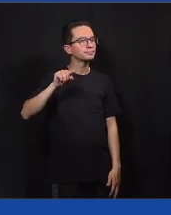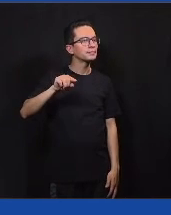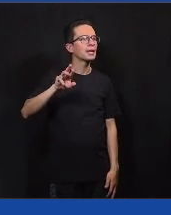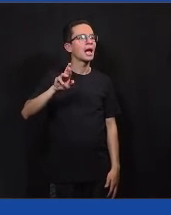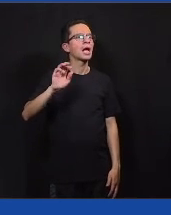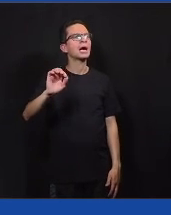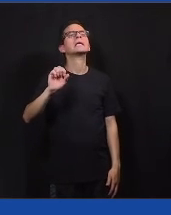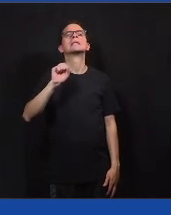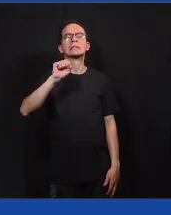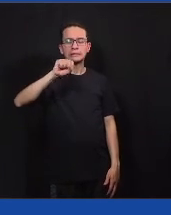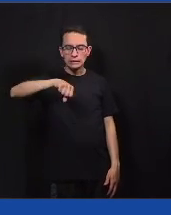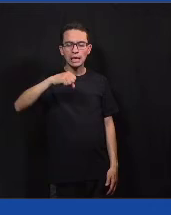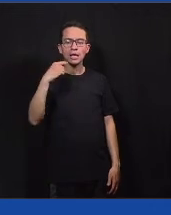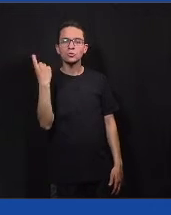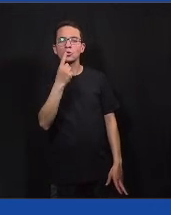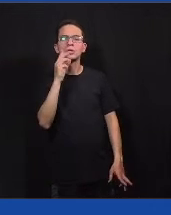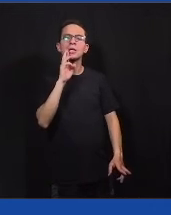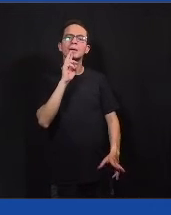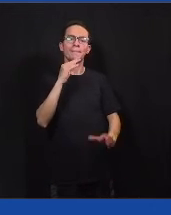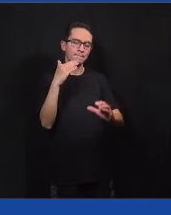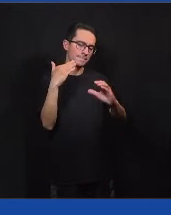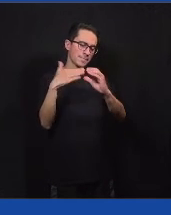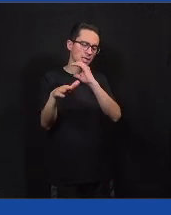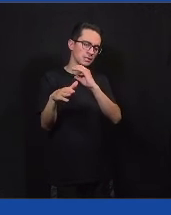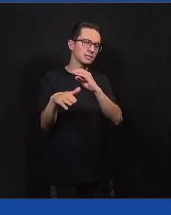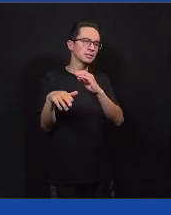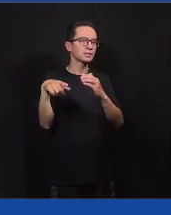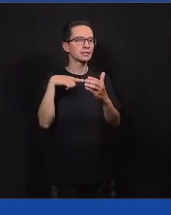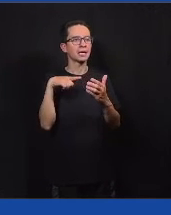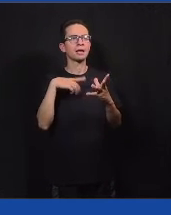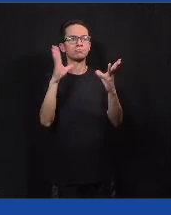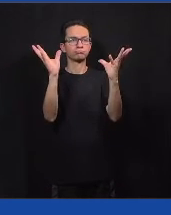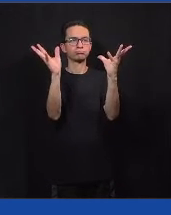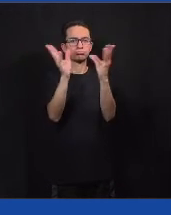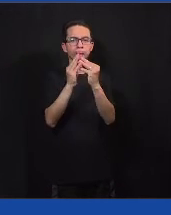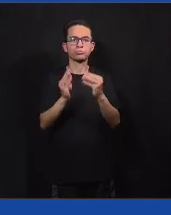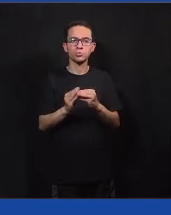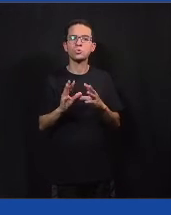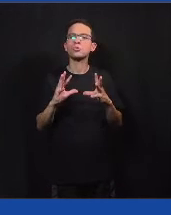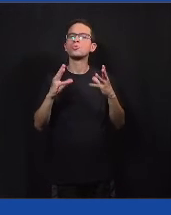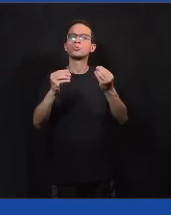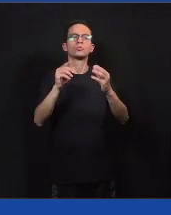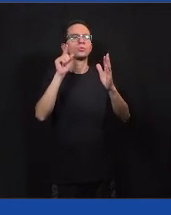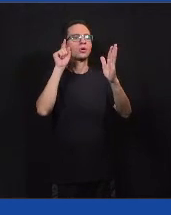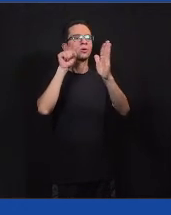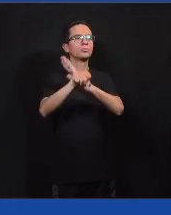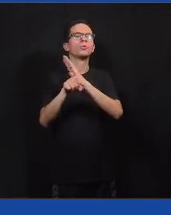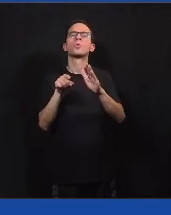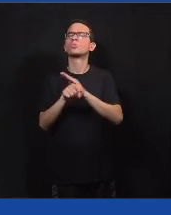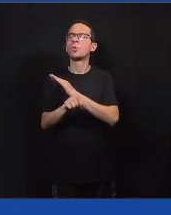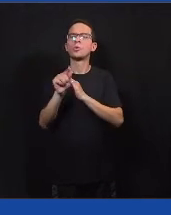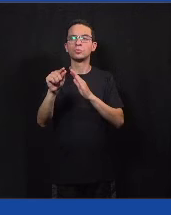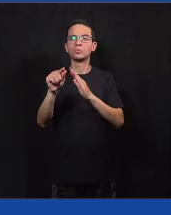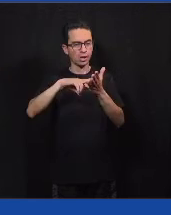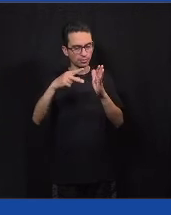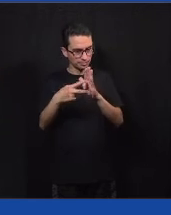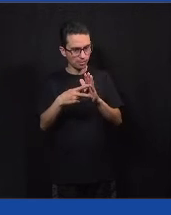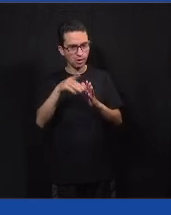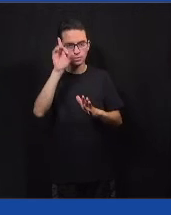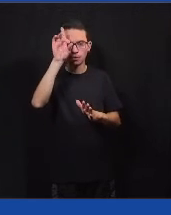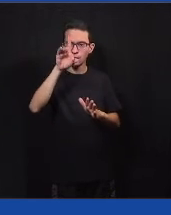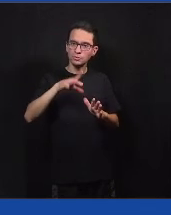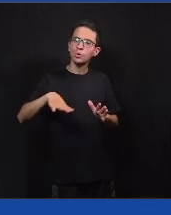envia esse livro, ficou material muito legal, tem um pouquinho do resumo dessas perguntas, do que foi essa consulta Cidades